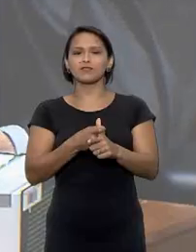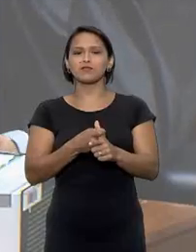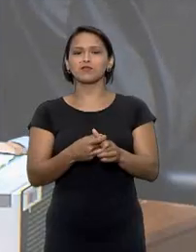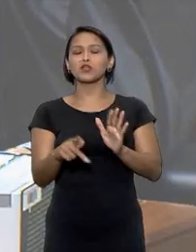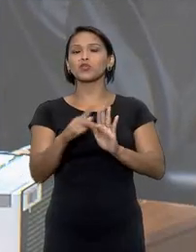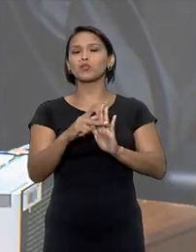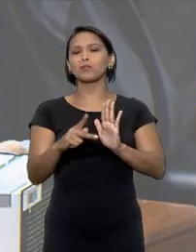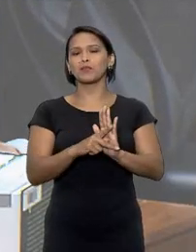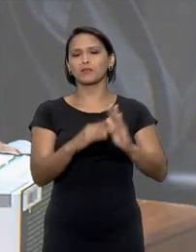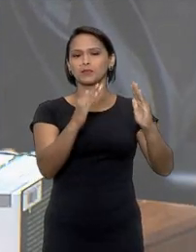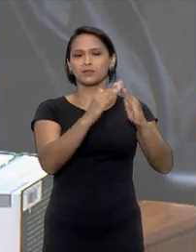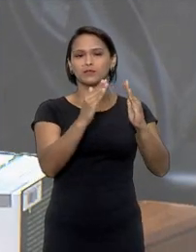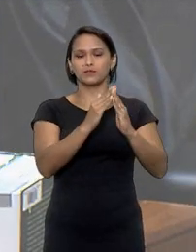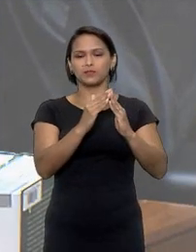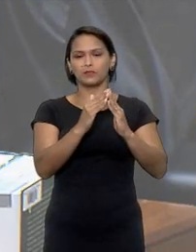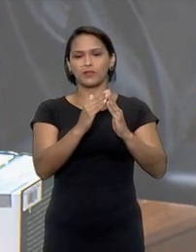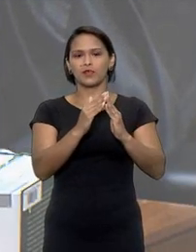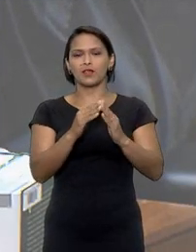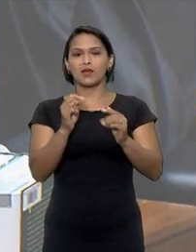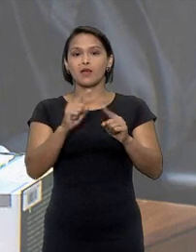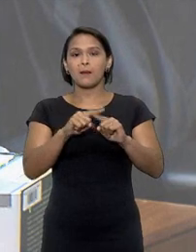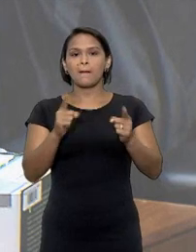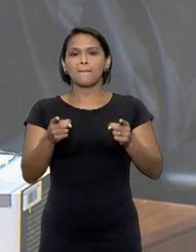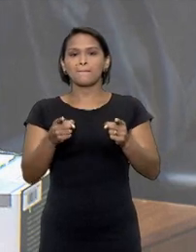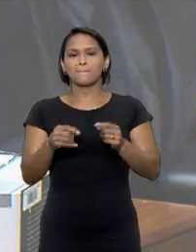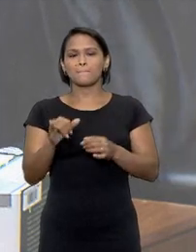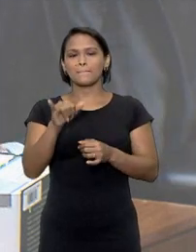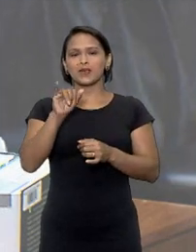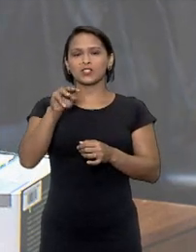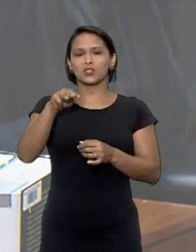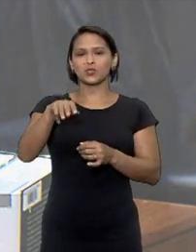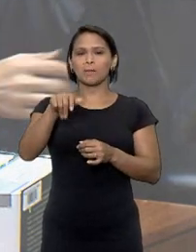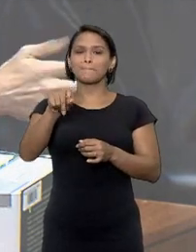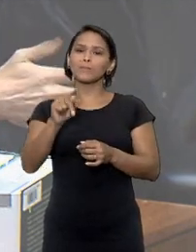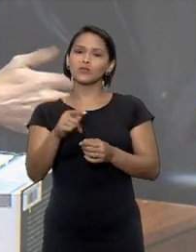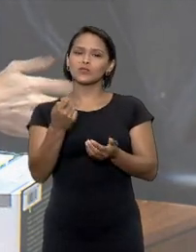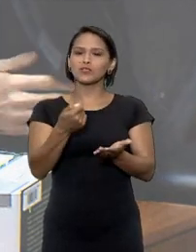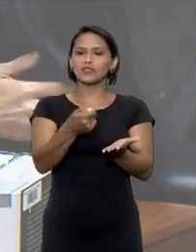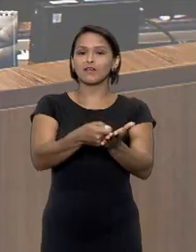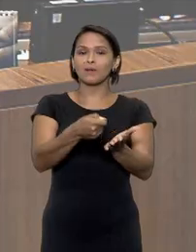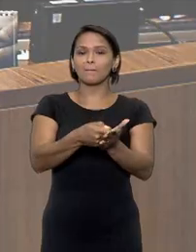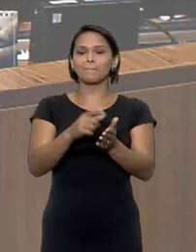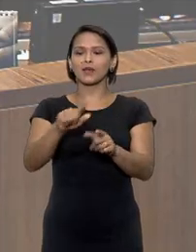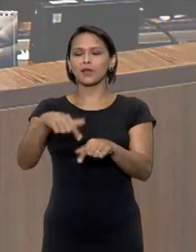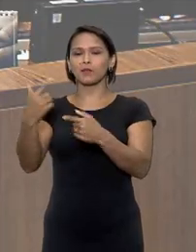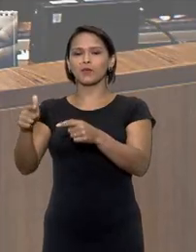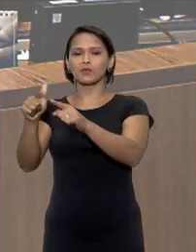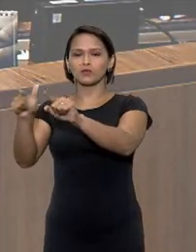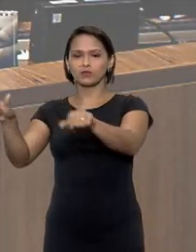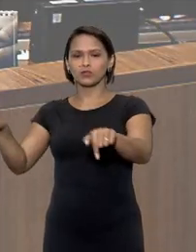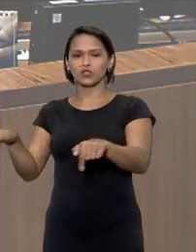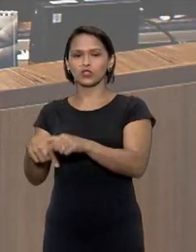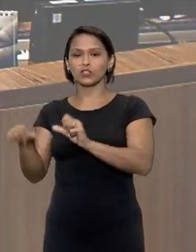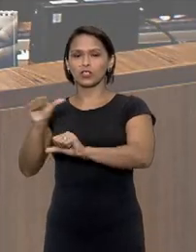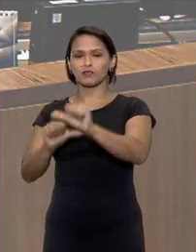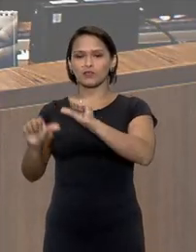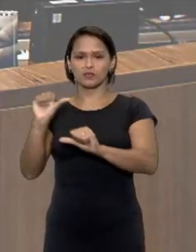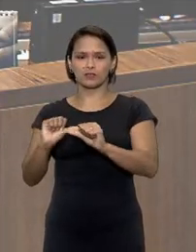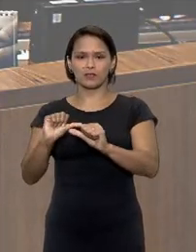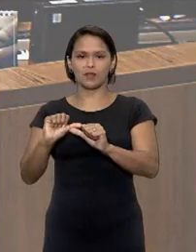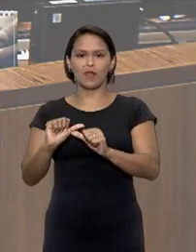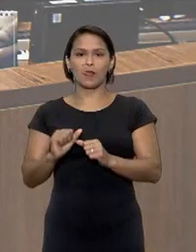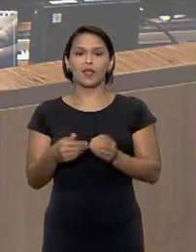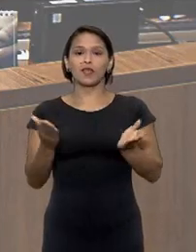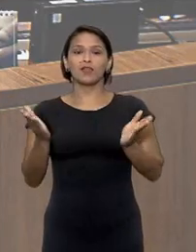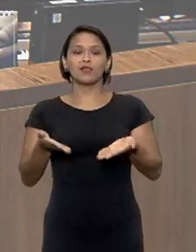ser do próprio imóvel penhorado além disso o imposto já havia sido pago pelo atual proprietário do terreno e agora